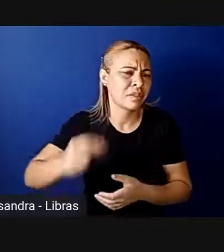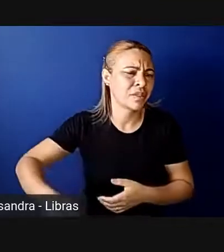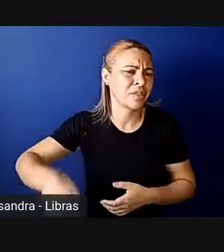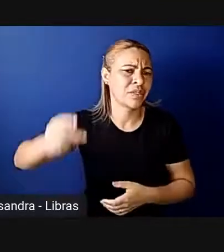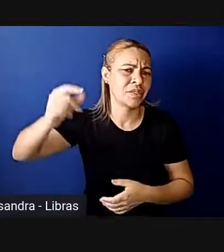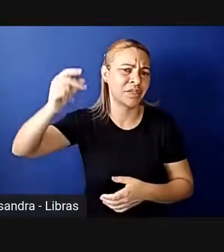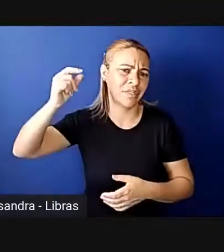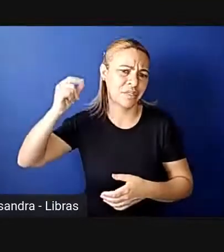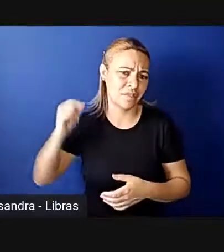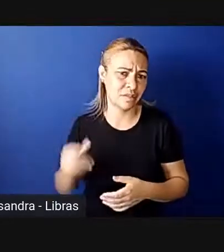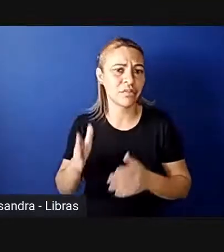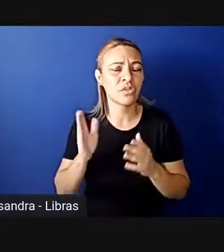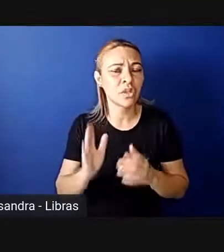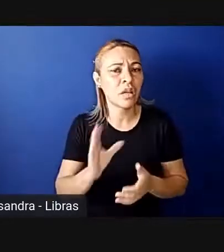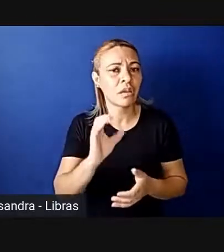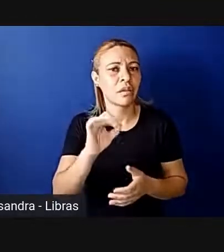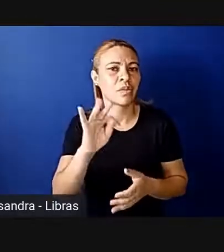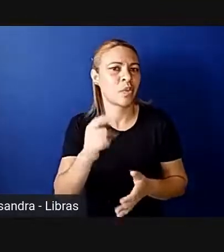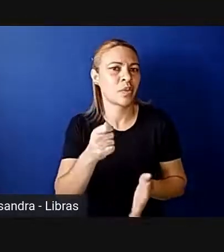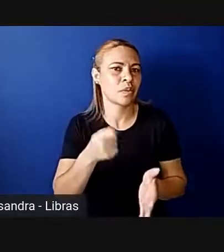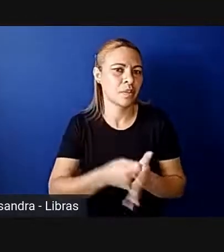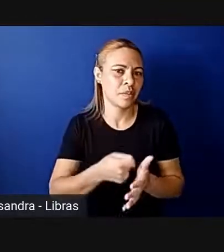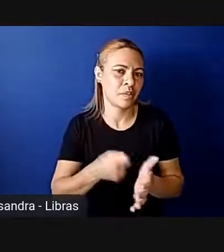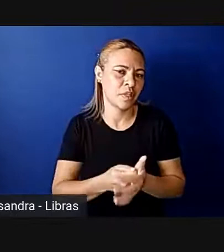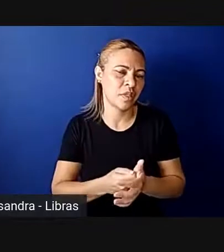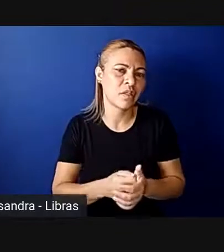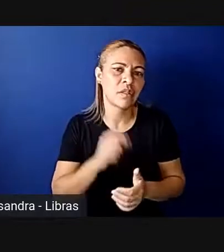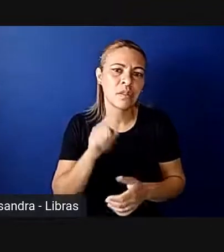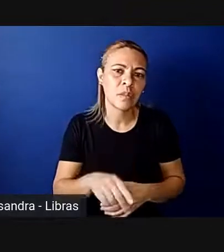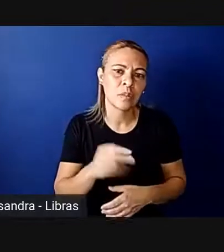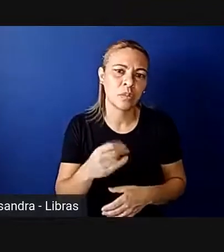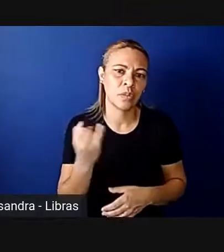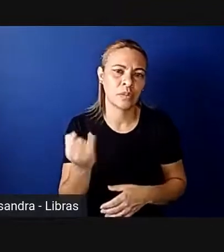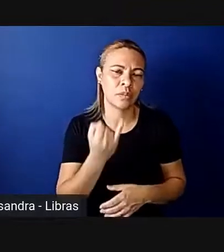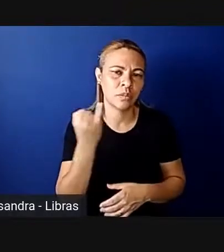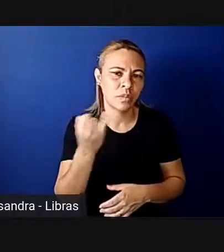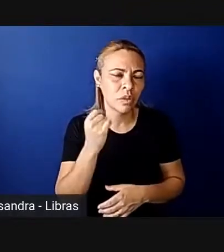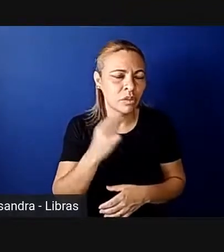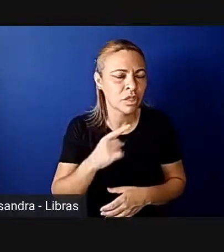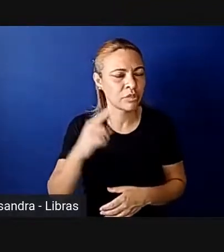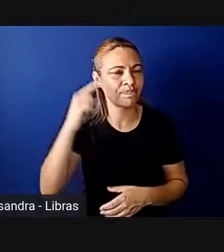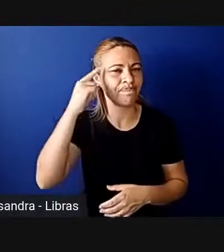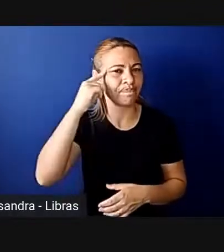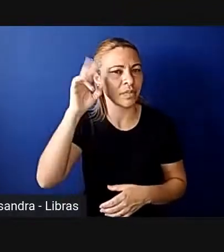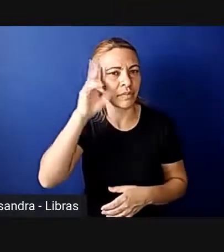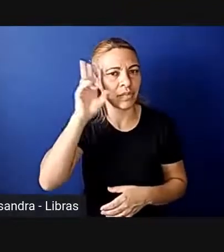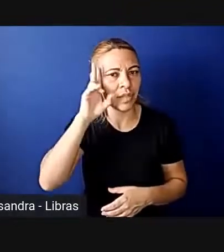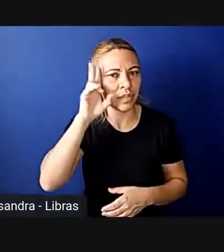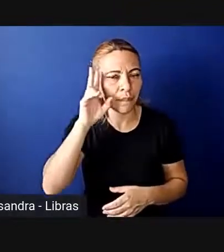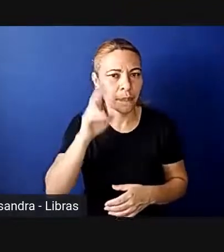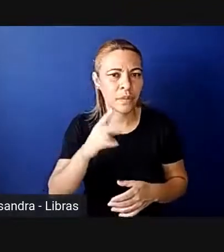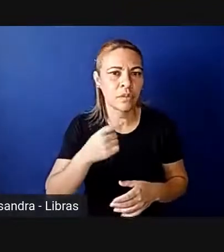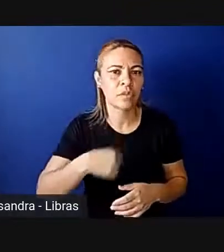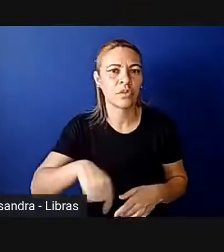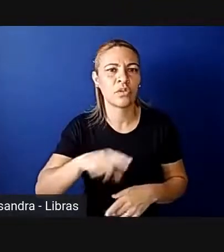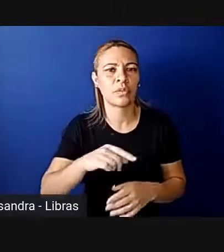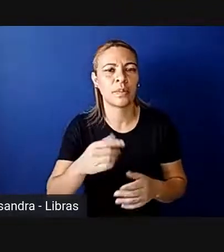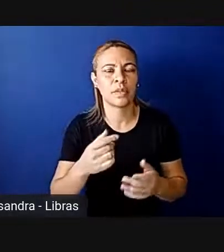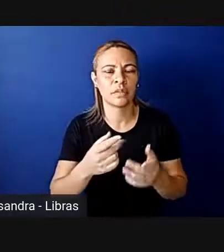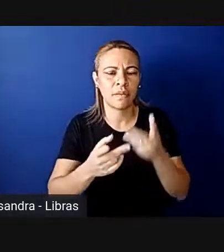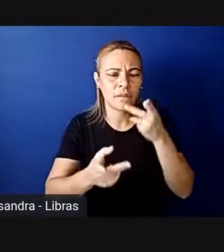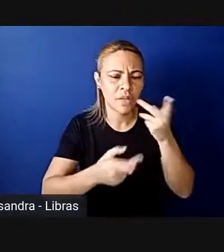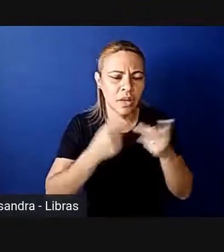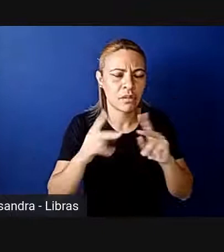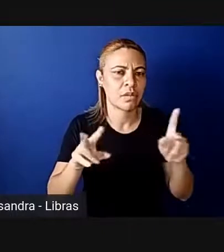das cotas se tornarem obrigatórias, então isso é muito importante para a gente ter em mente quando a gente começa a falar desse